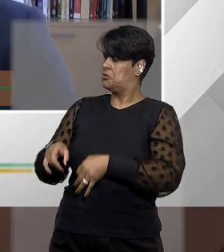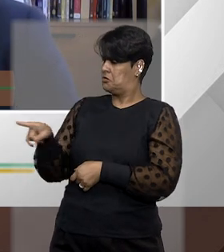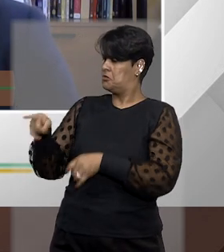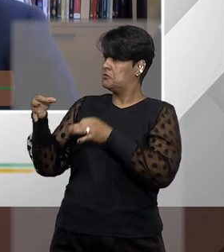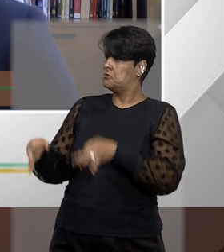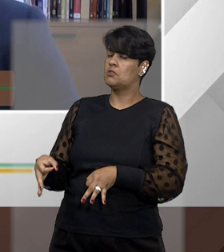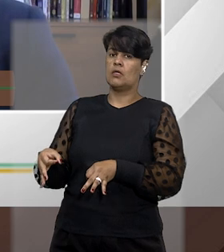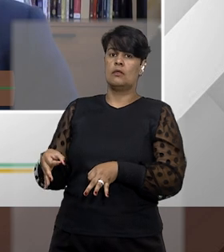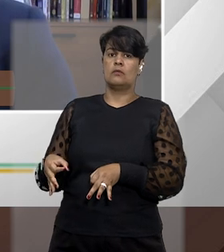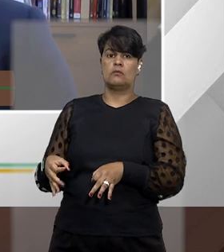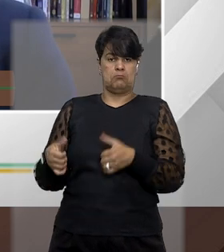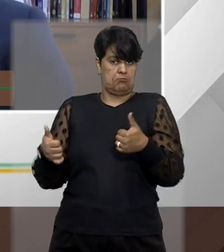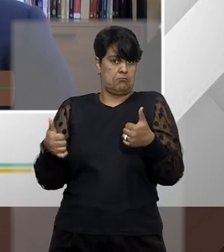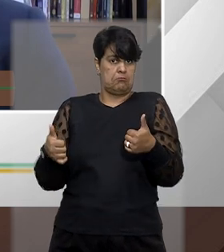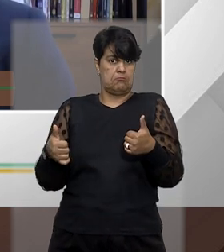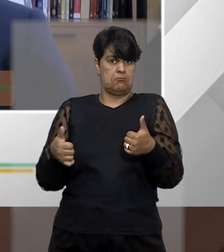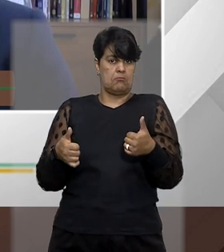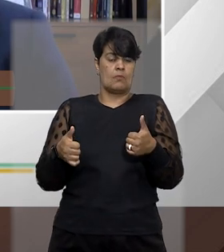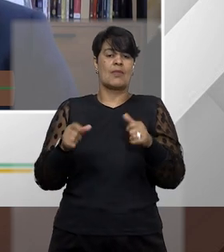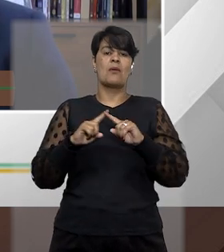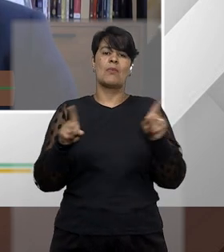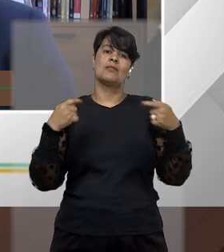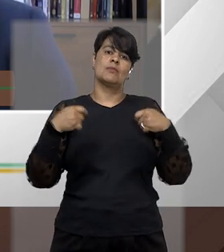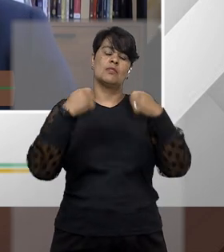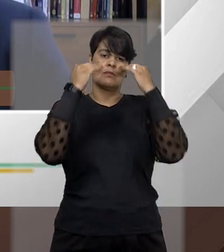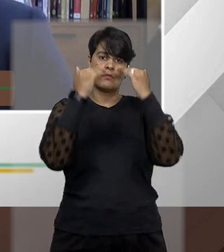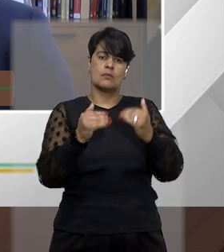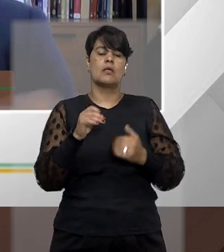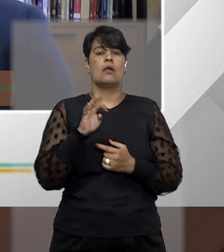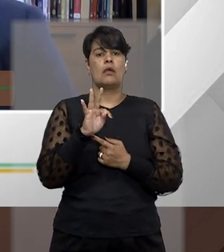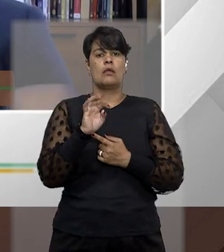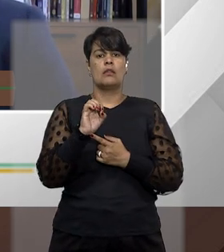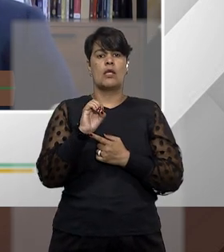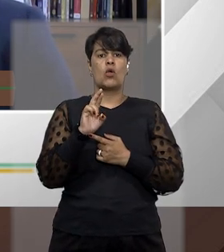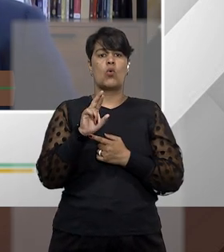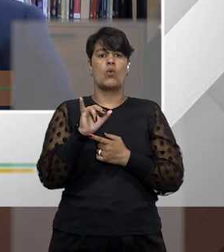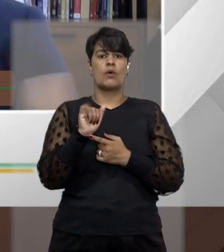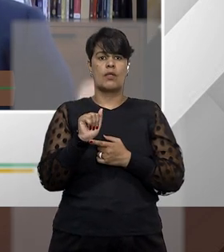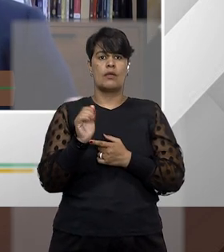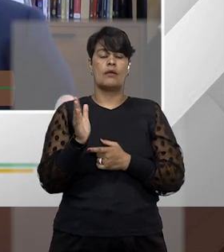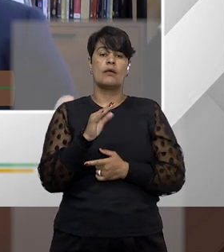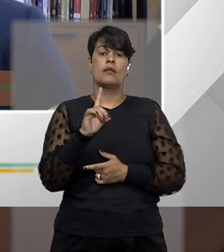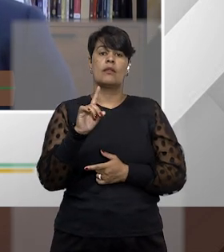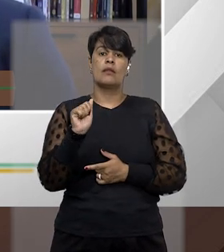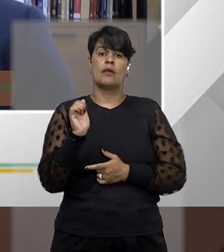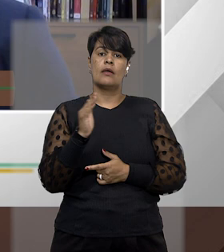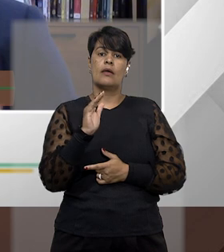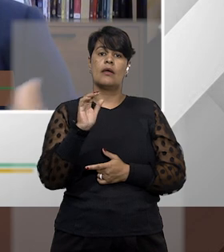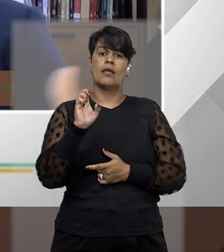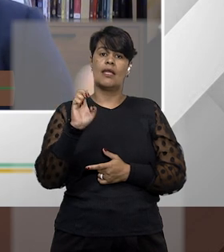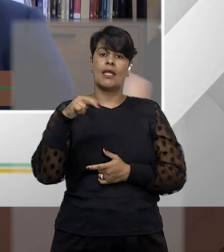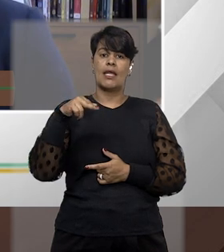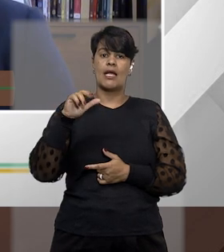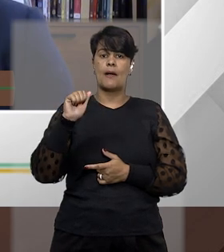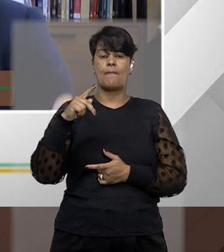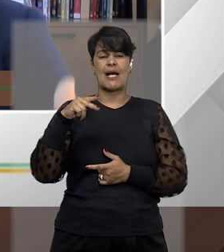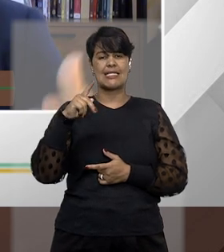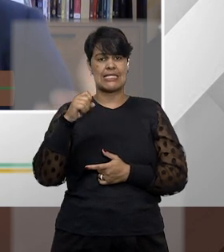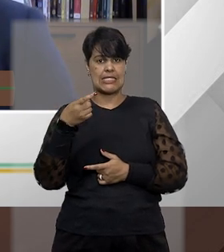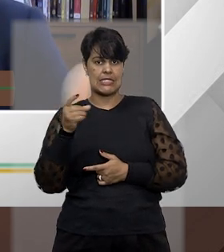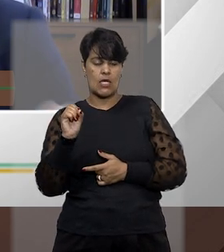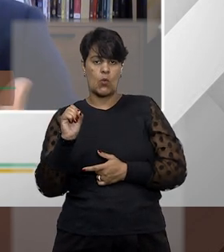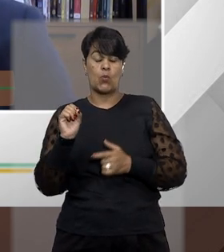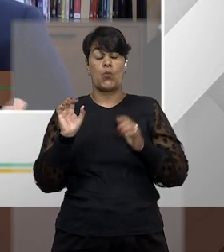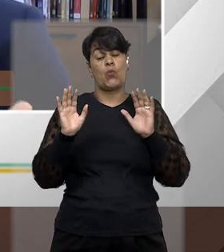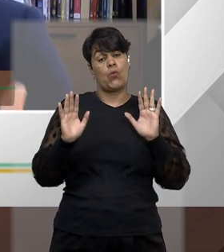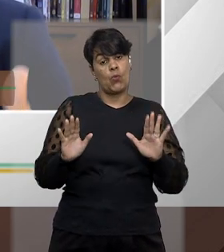típico caso que nós aplicaremos a teoria da encampação. Então, resumindo ali os requisitos que o Superior Tribunal de Justiça entende